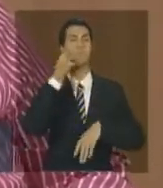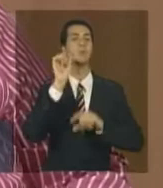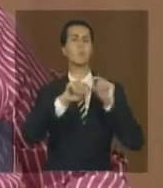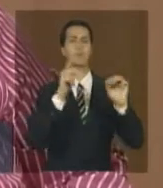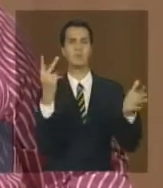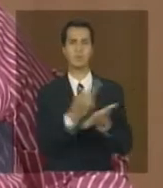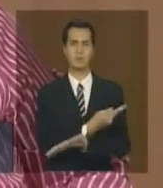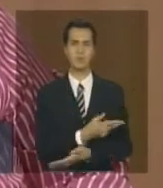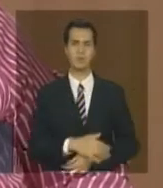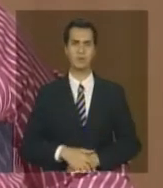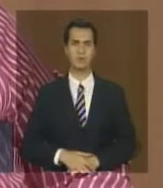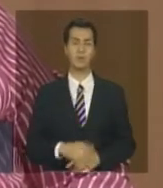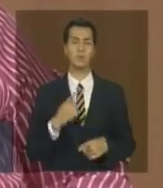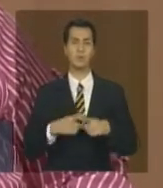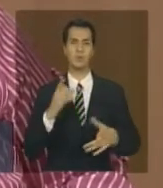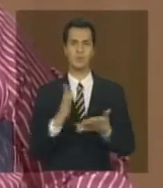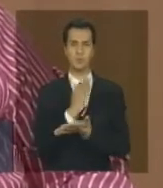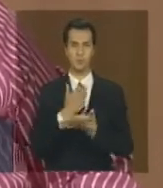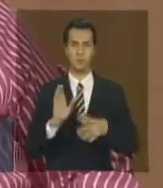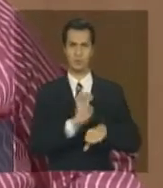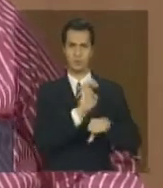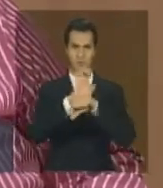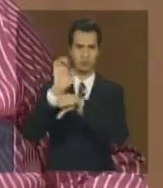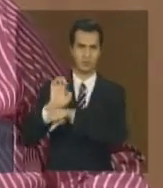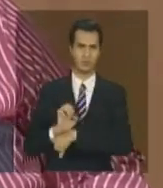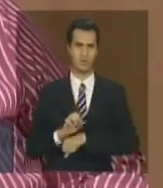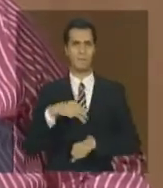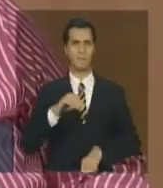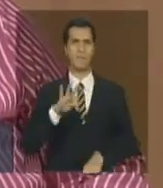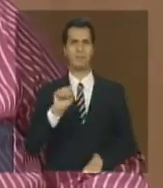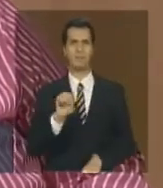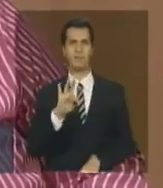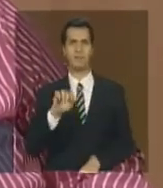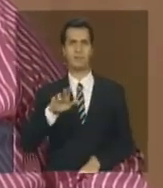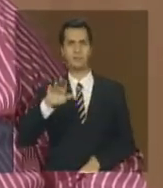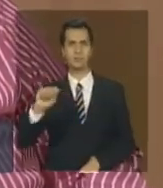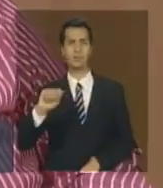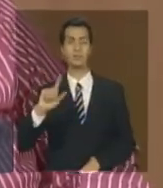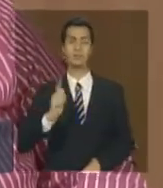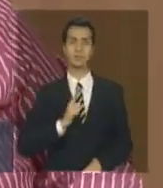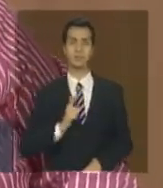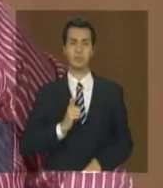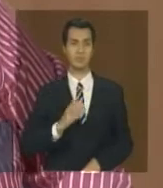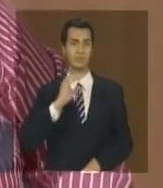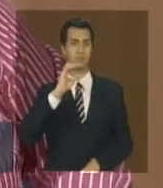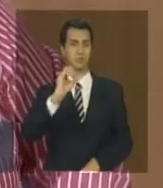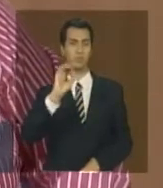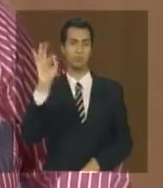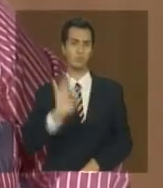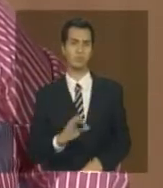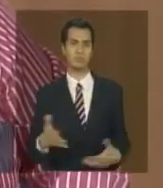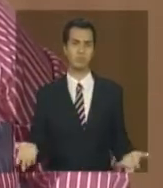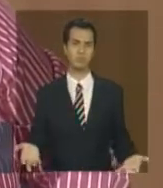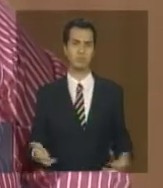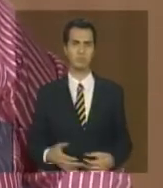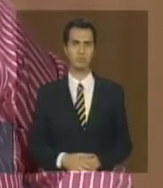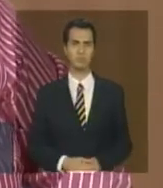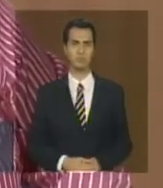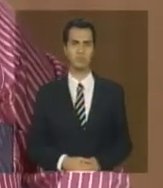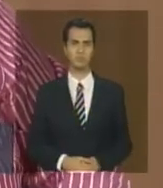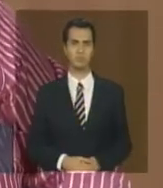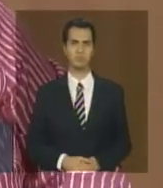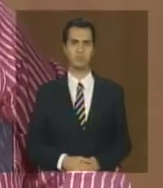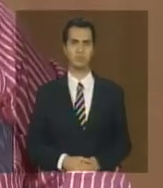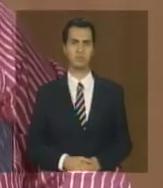acontecendo tem estados em casa da Mata Atlântica que a variação é 0% como no caso do Rio de Janeiro na verdade tem um